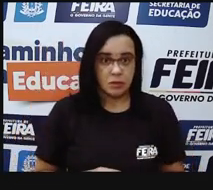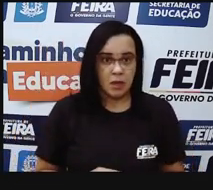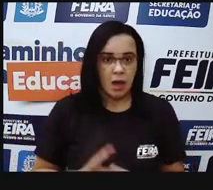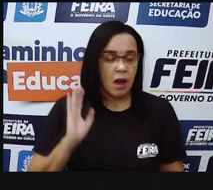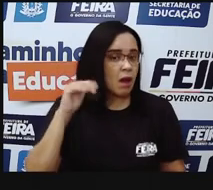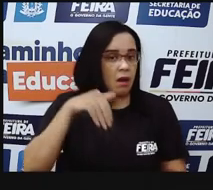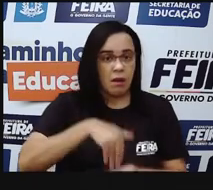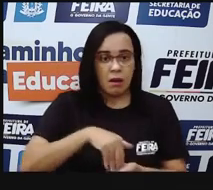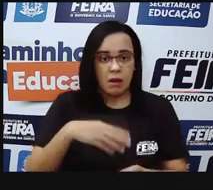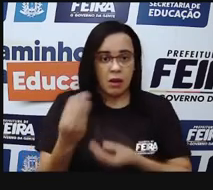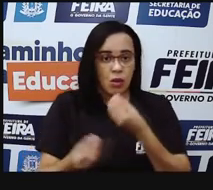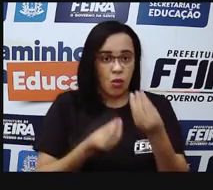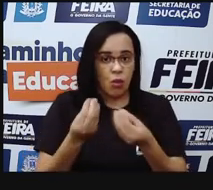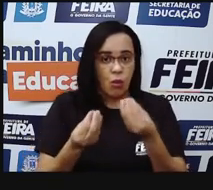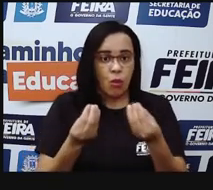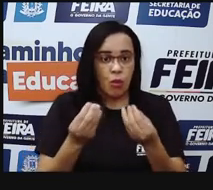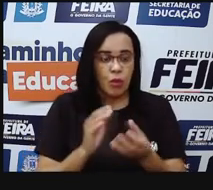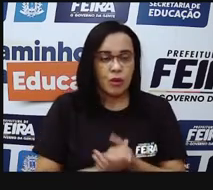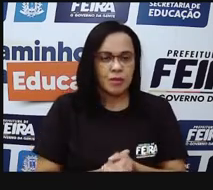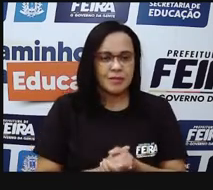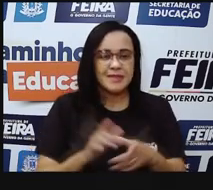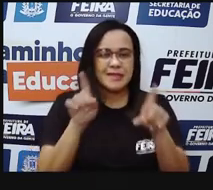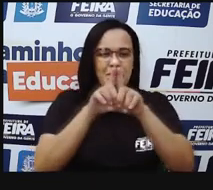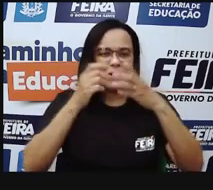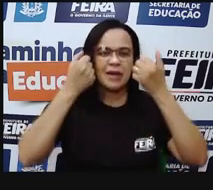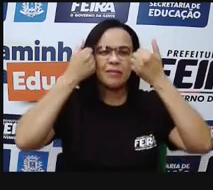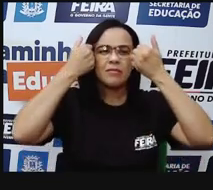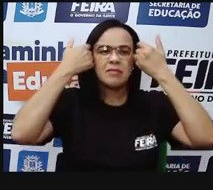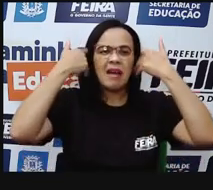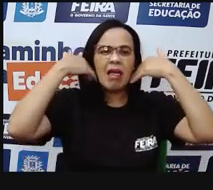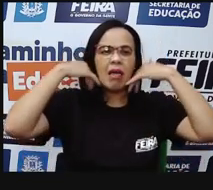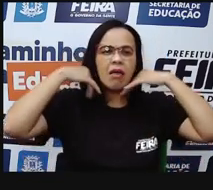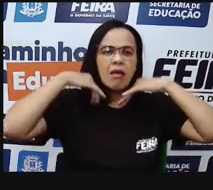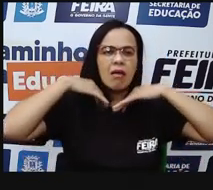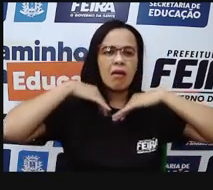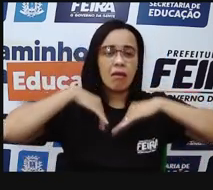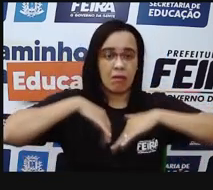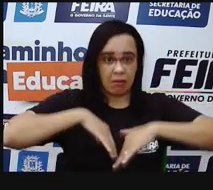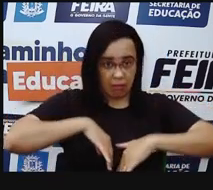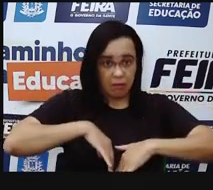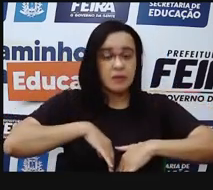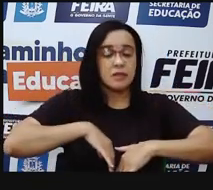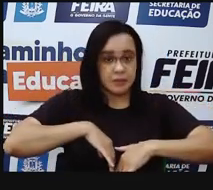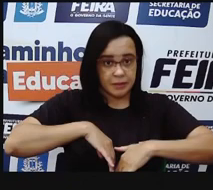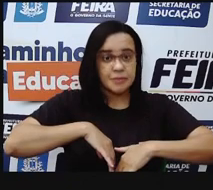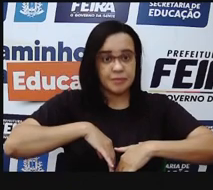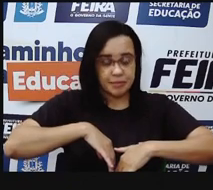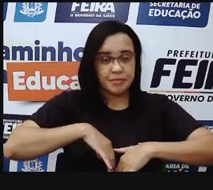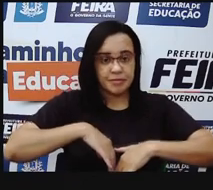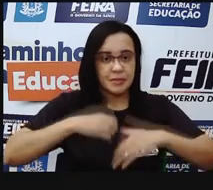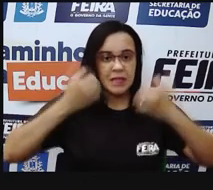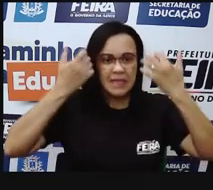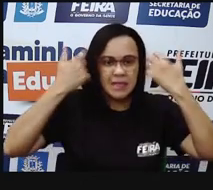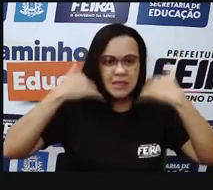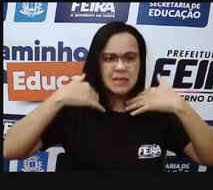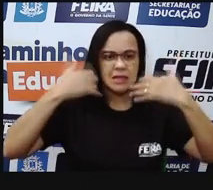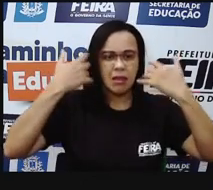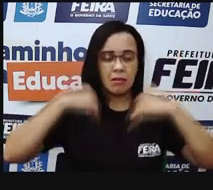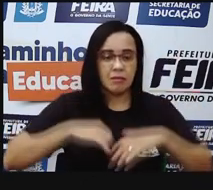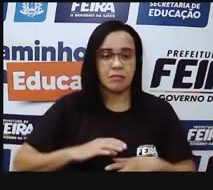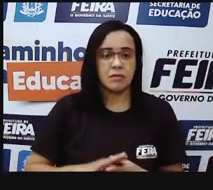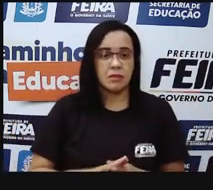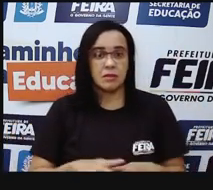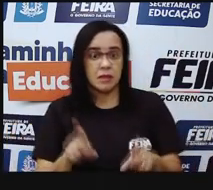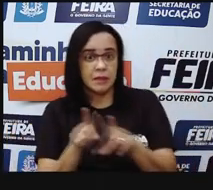Até a produção de suor, né? Pelas glândulas sudoríparas. Até a nossa sensação de que